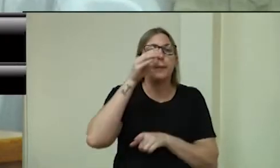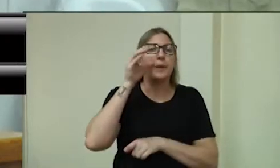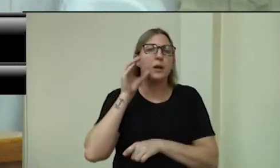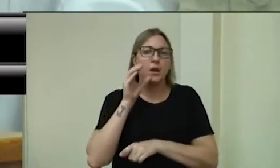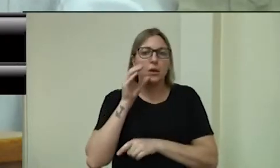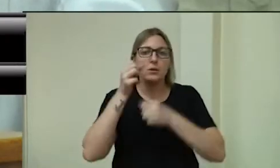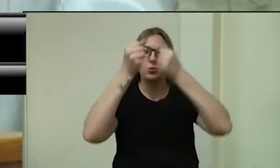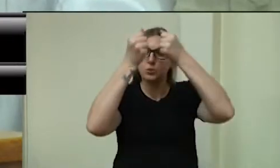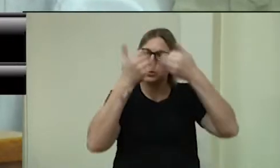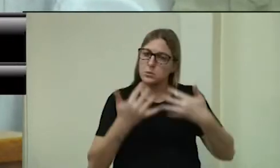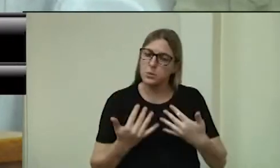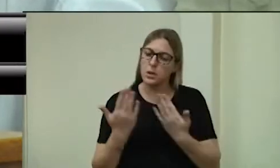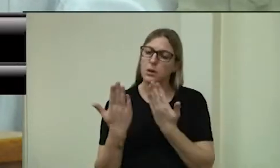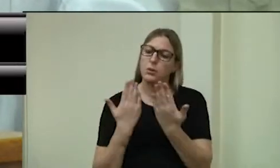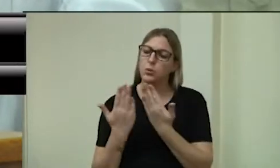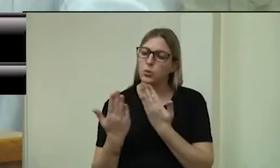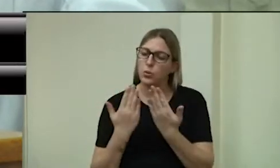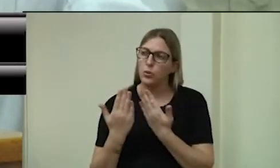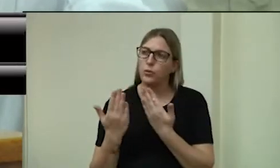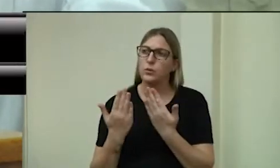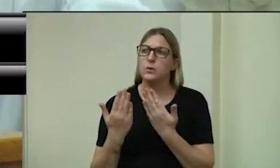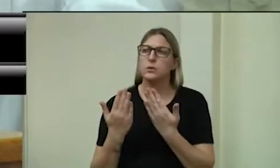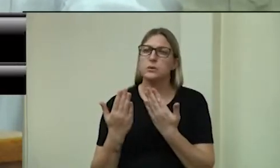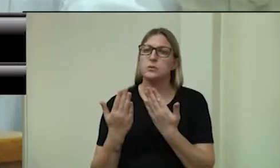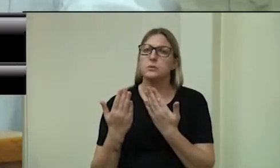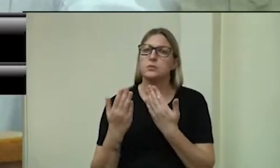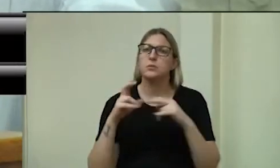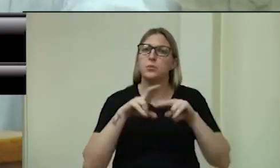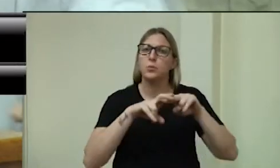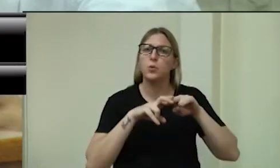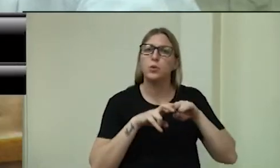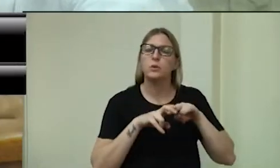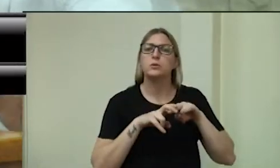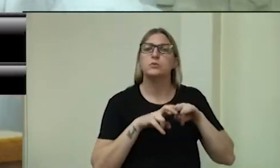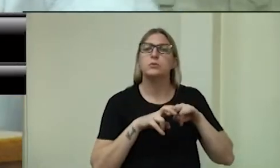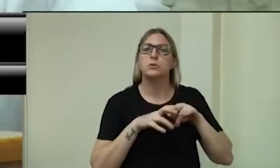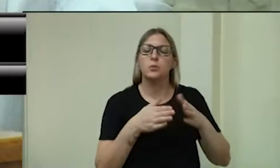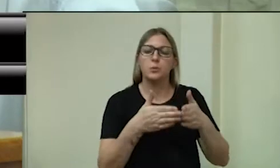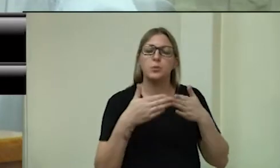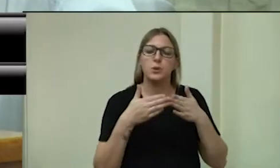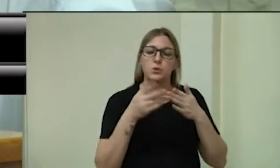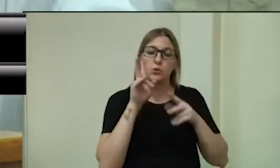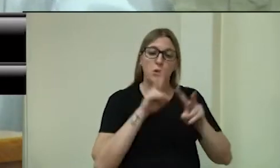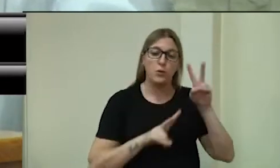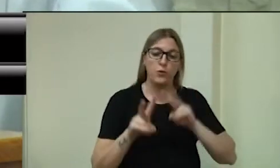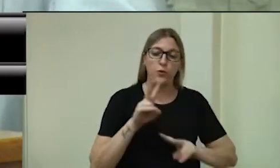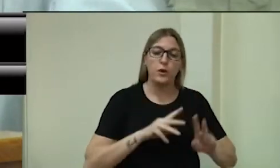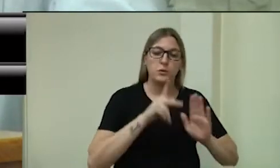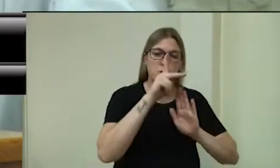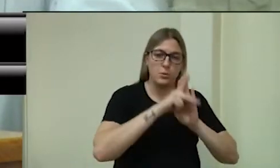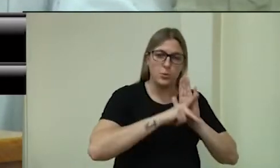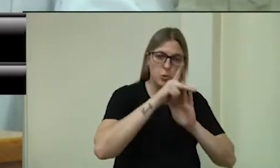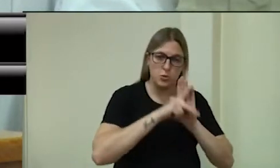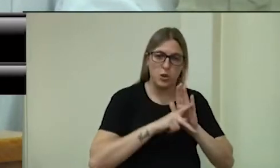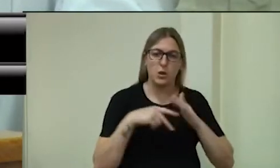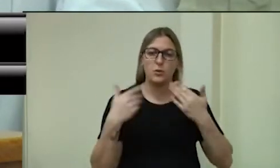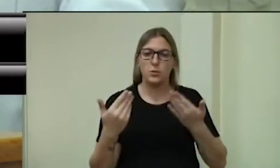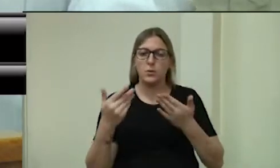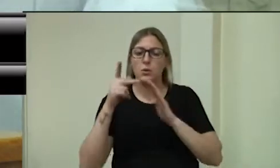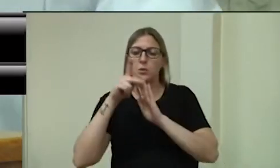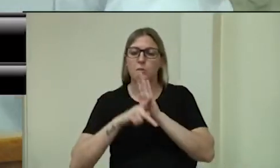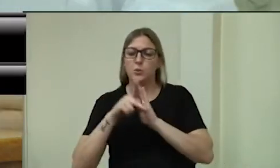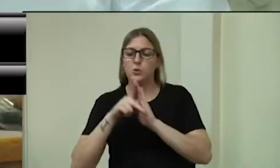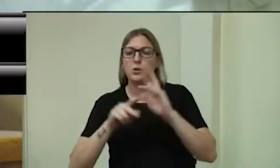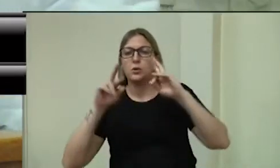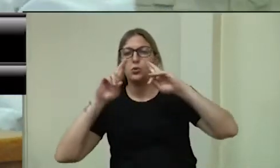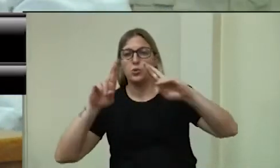tínhamos e que embasou o nosso pedido de vista na Comissão de Constituição e Justiça, então, só dizer que é um projeto que a gente torce para